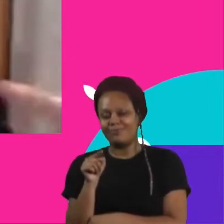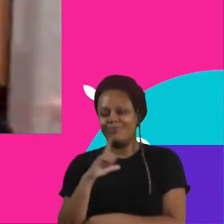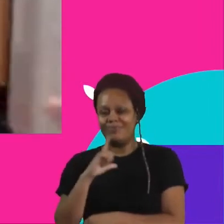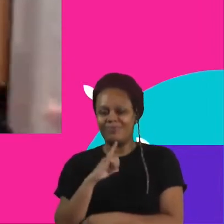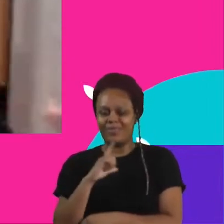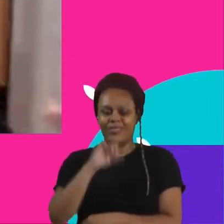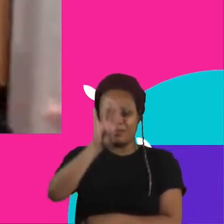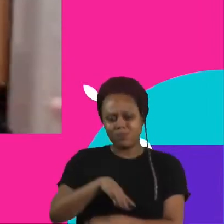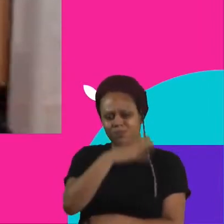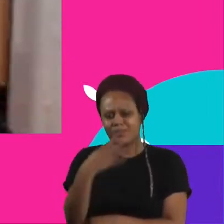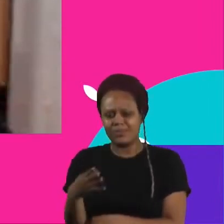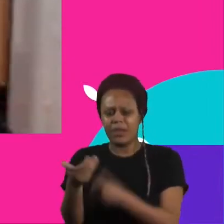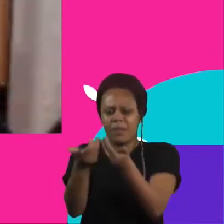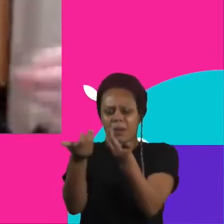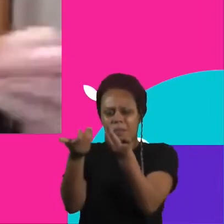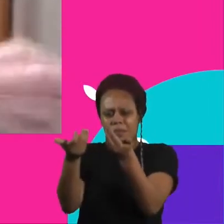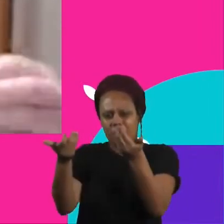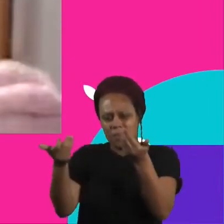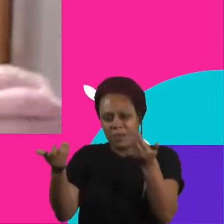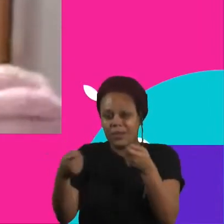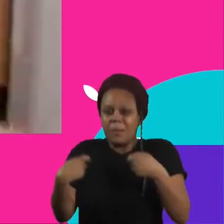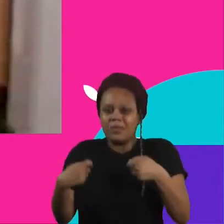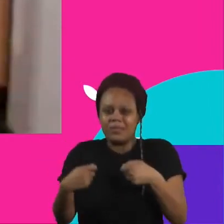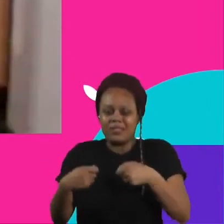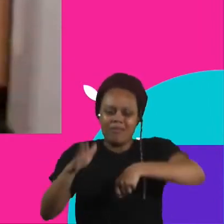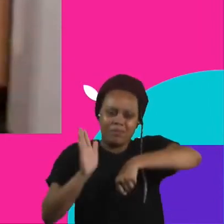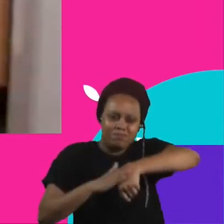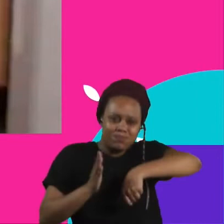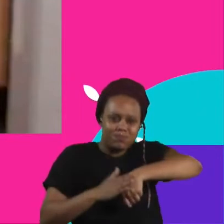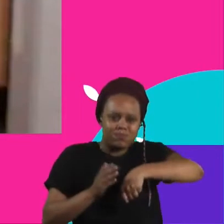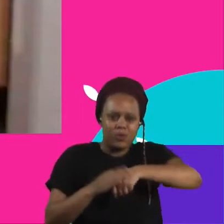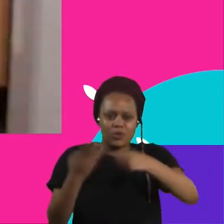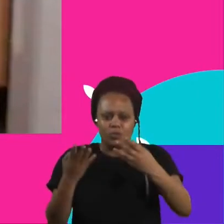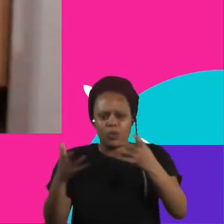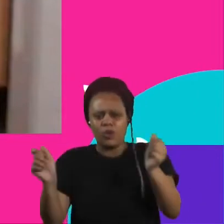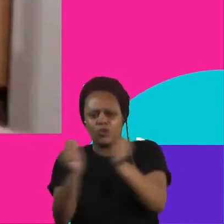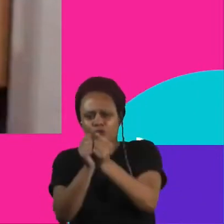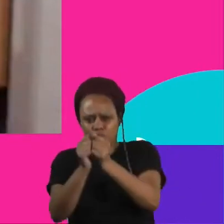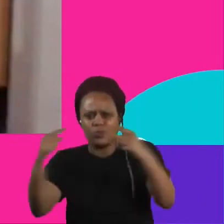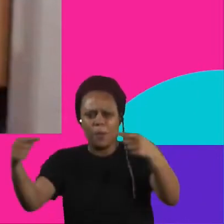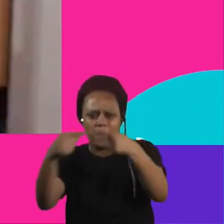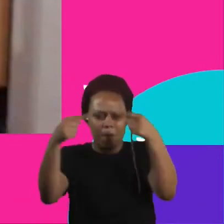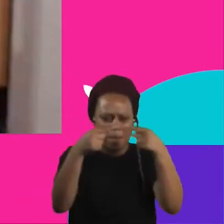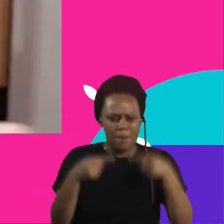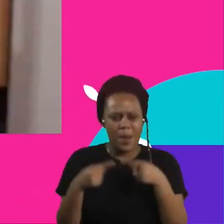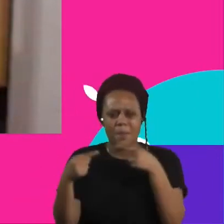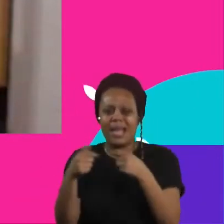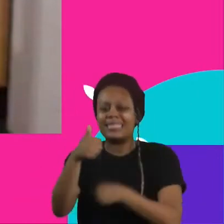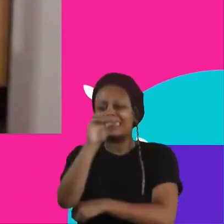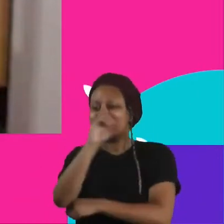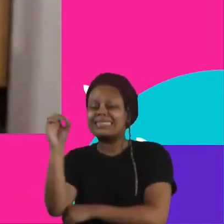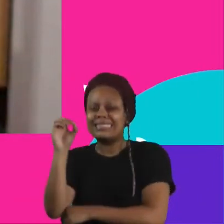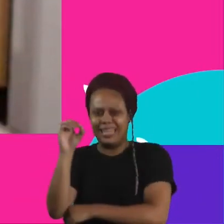tabelas separadas. Então ele precisava manualmente cruzar mais de 100 tabelas para